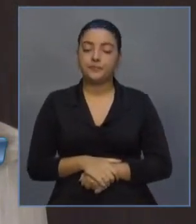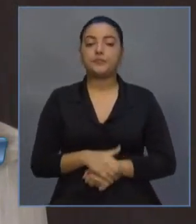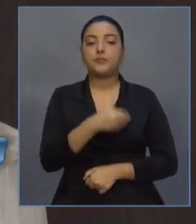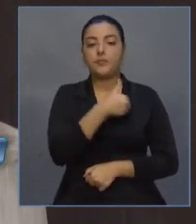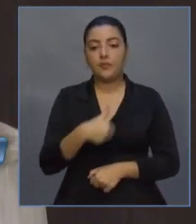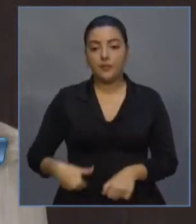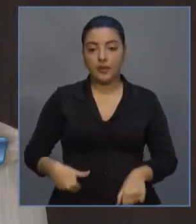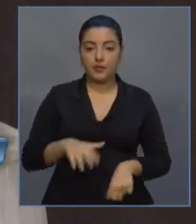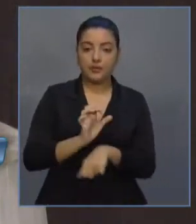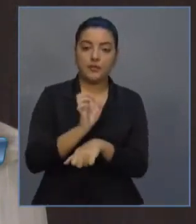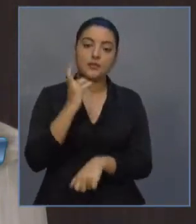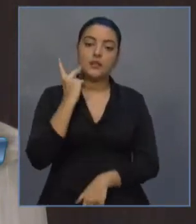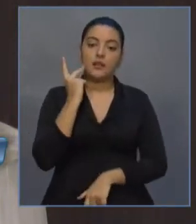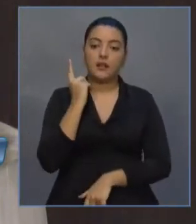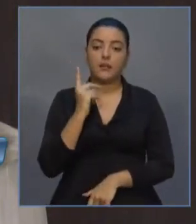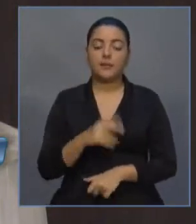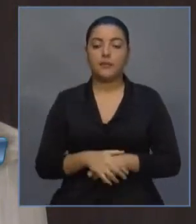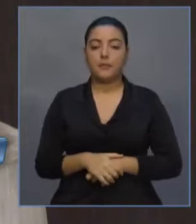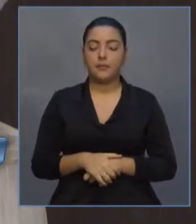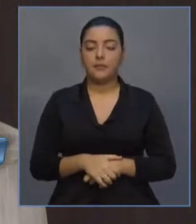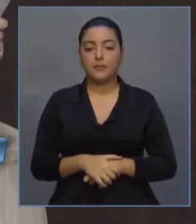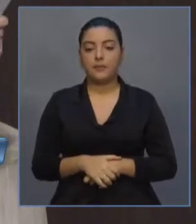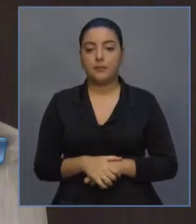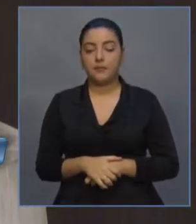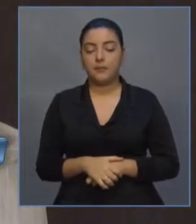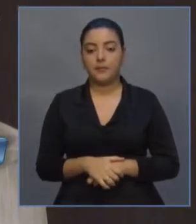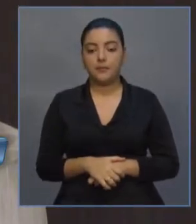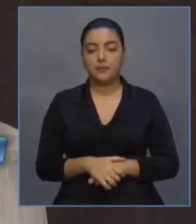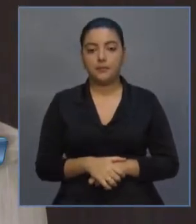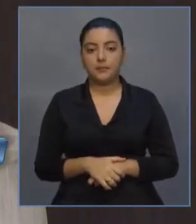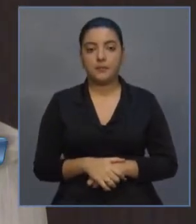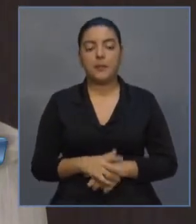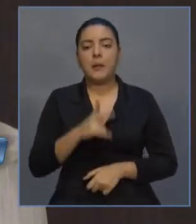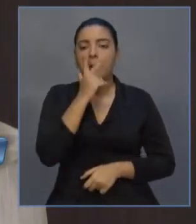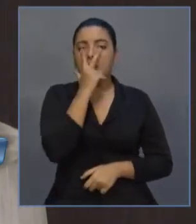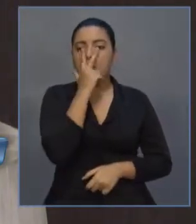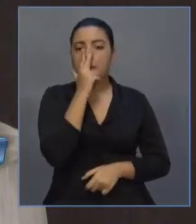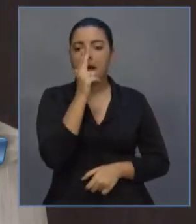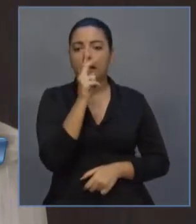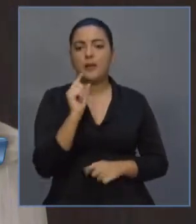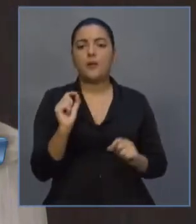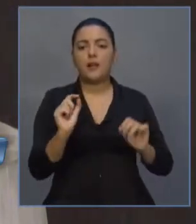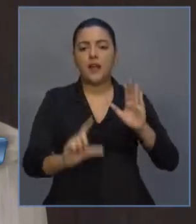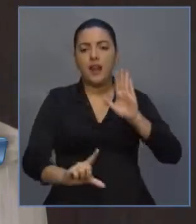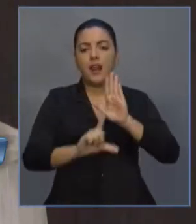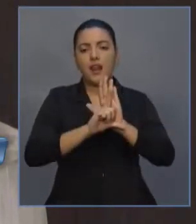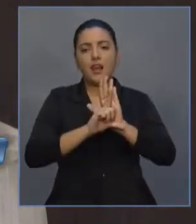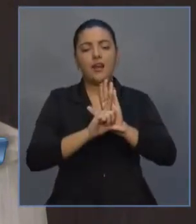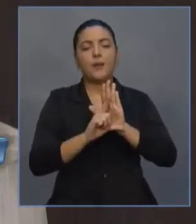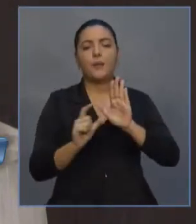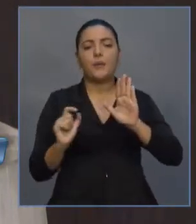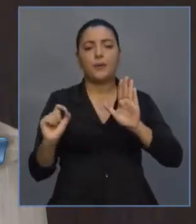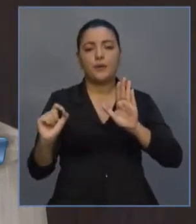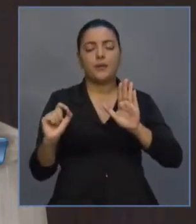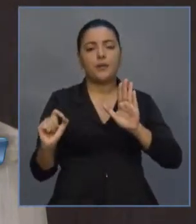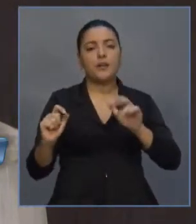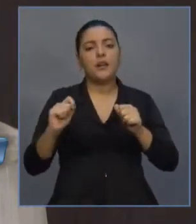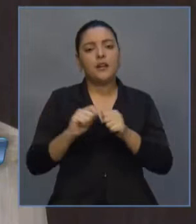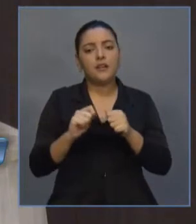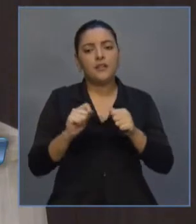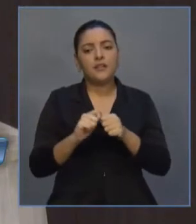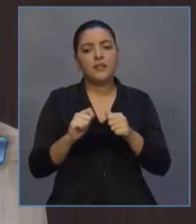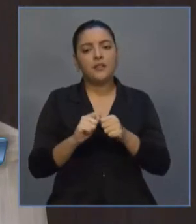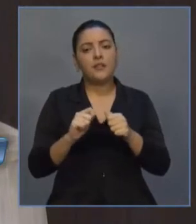Estado para o seu capital de giro. Bem, primeiro que isso aqui parece lei 3x4, feita